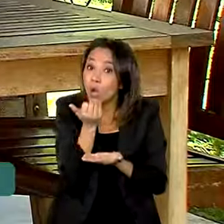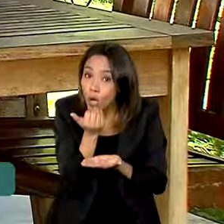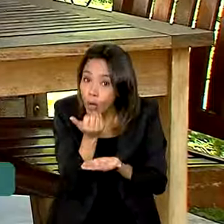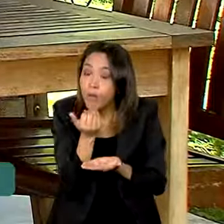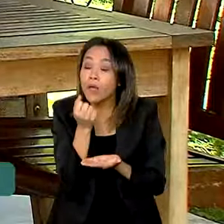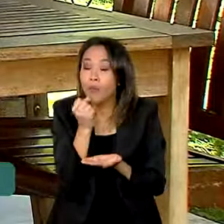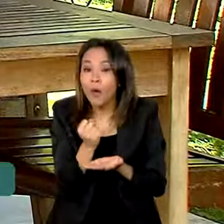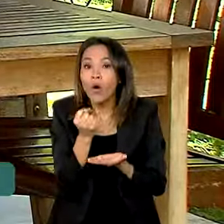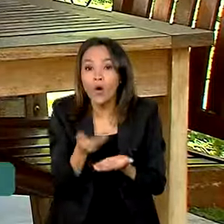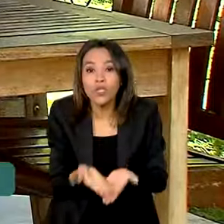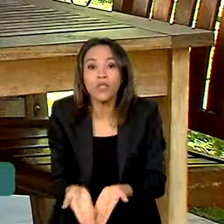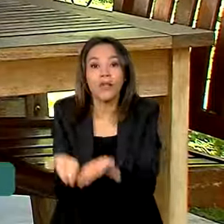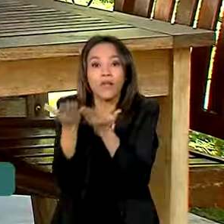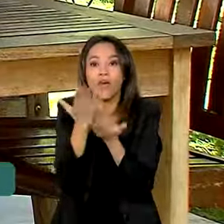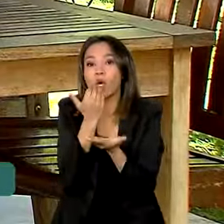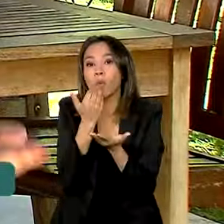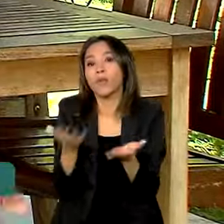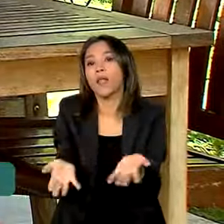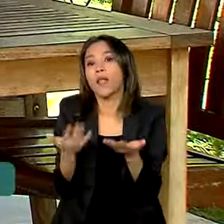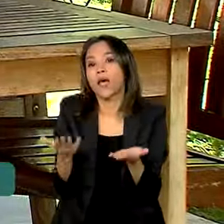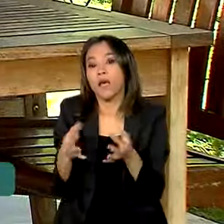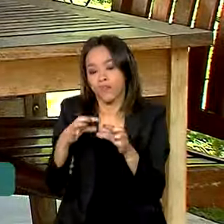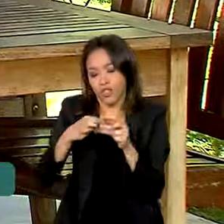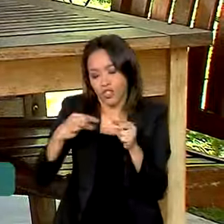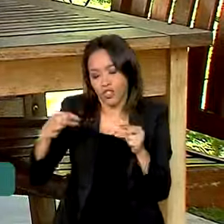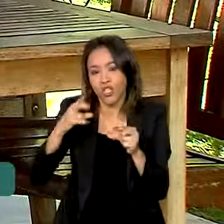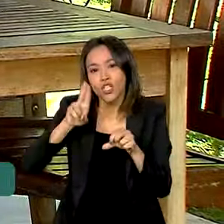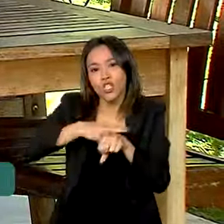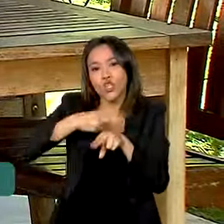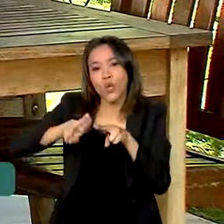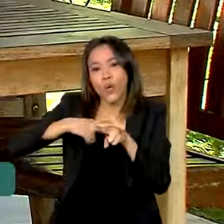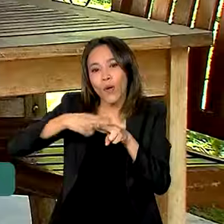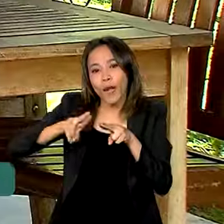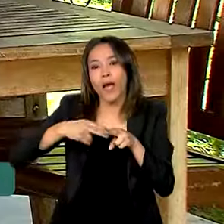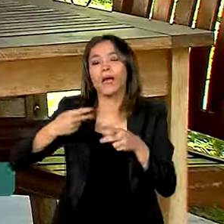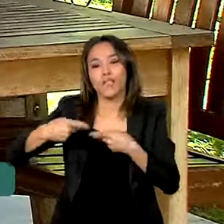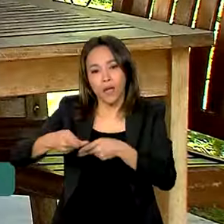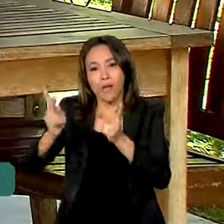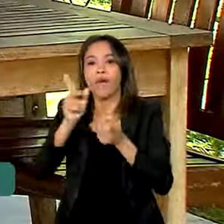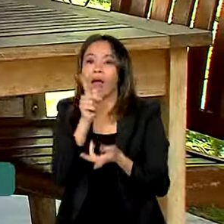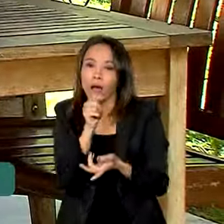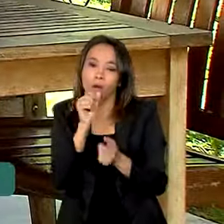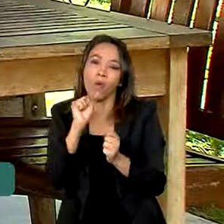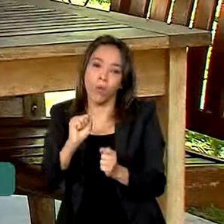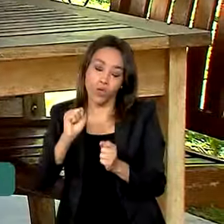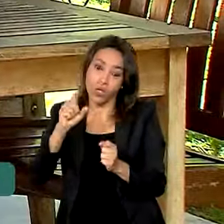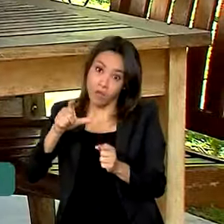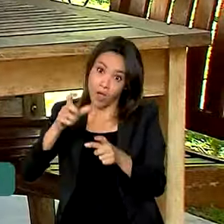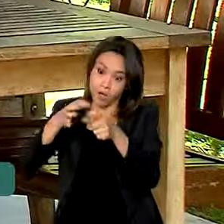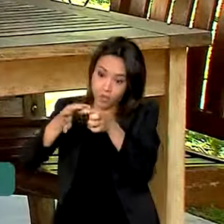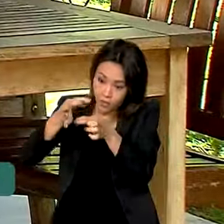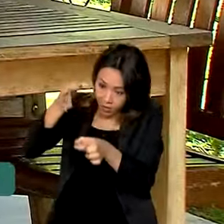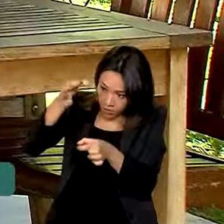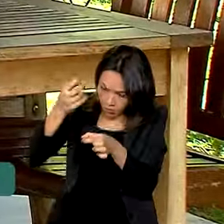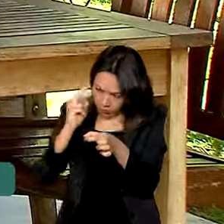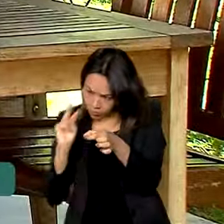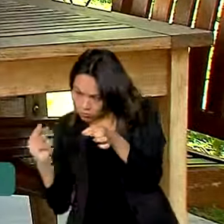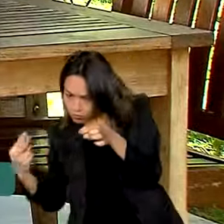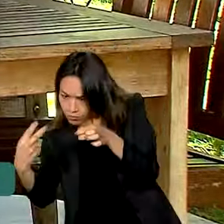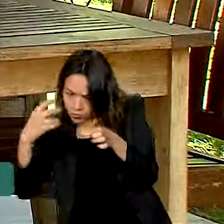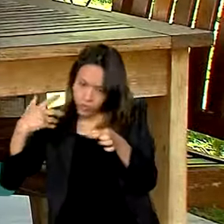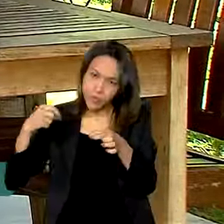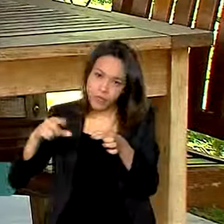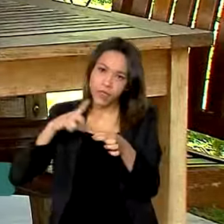permitido levar alimentos leves, como barrenhas de chocolate e água. Mas desde que a embalagem do produto esteja